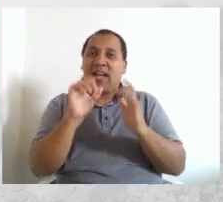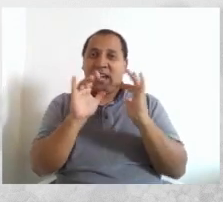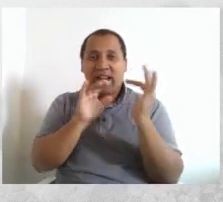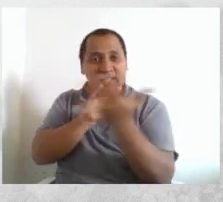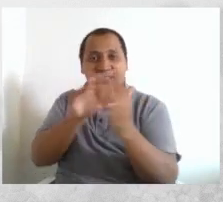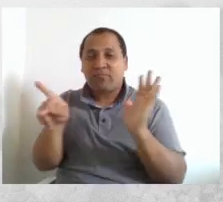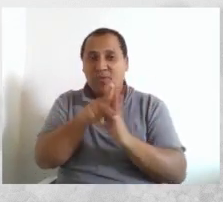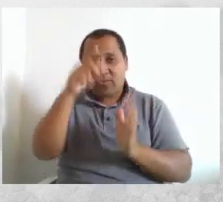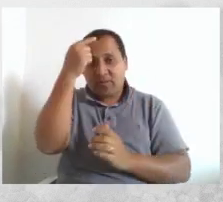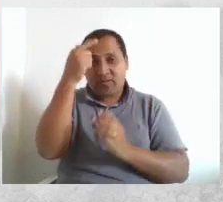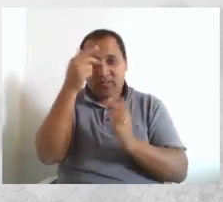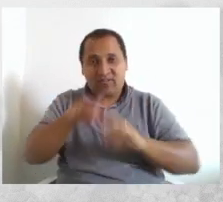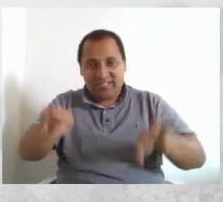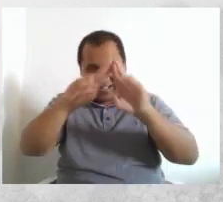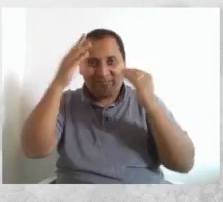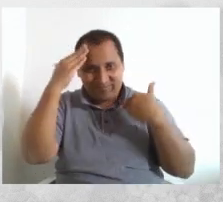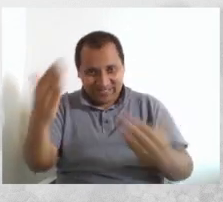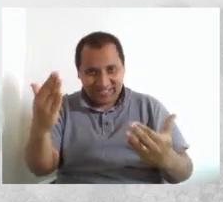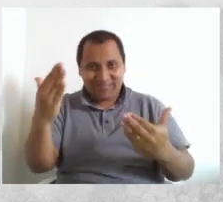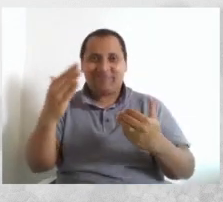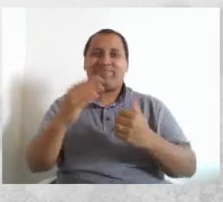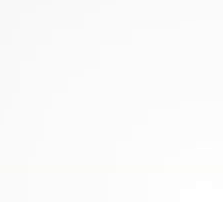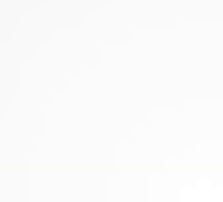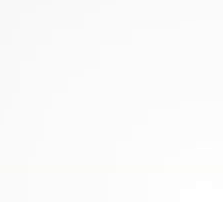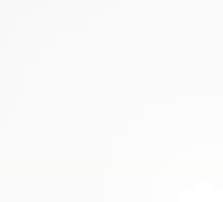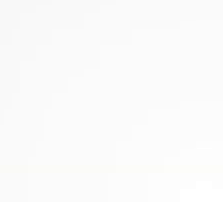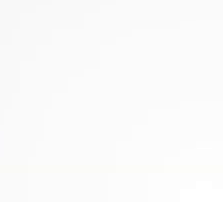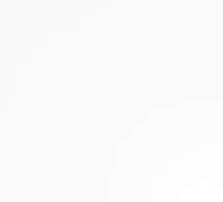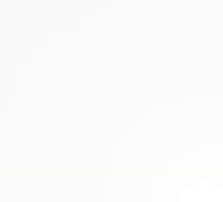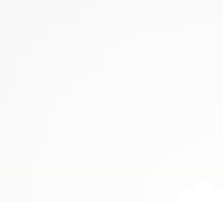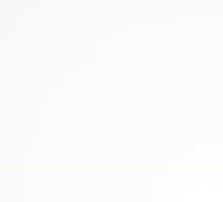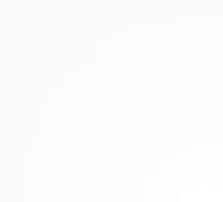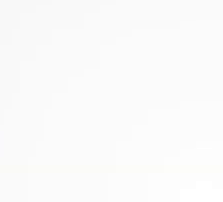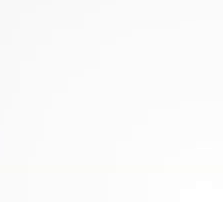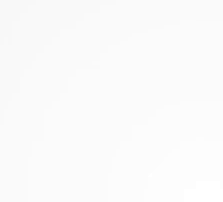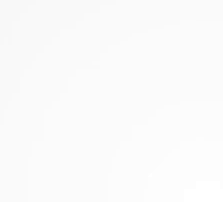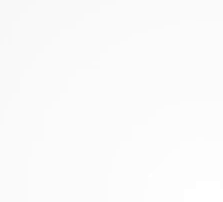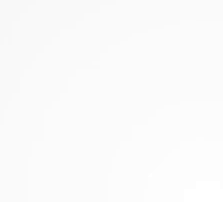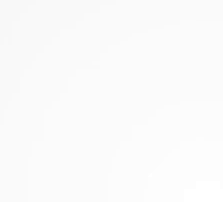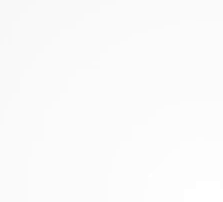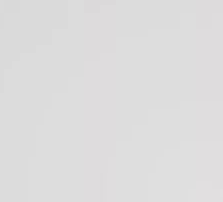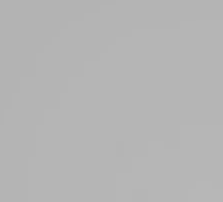pelas redes sociais da universidade. Até logo! E você,